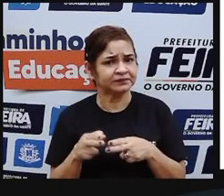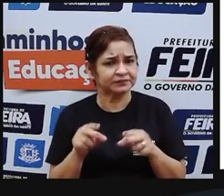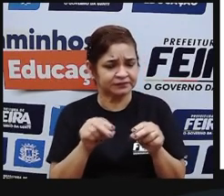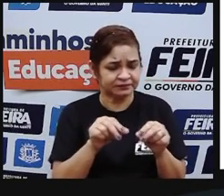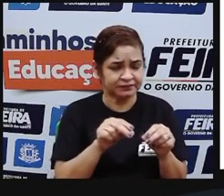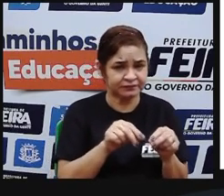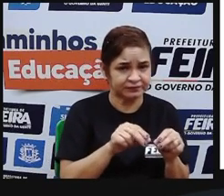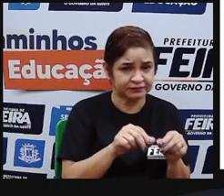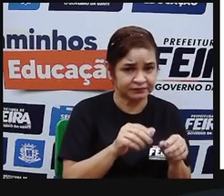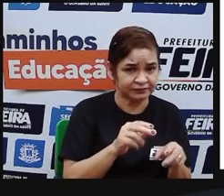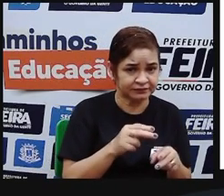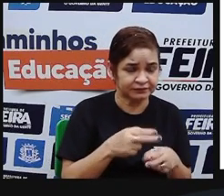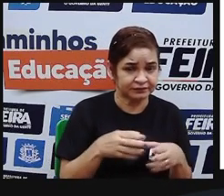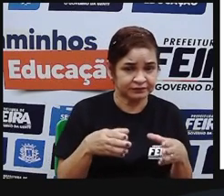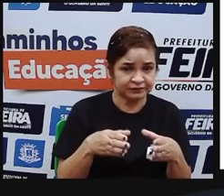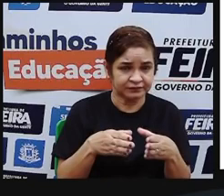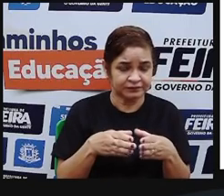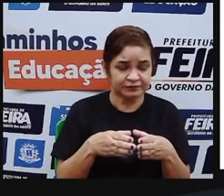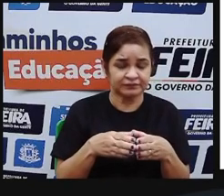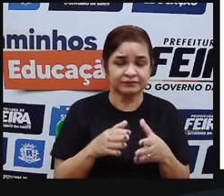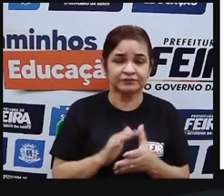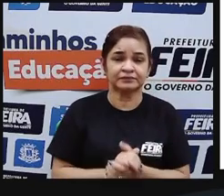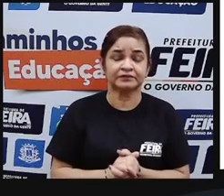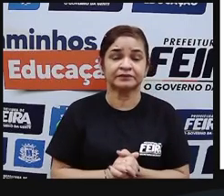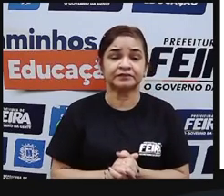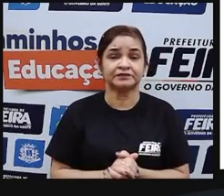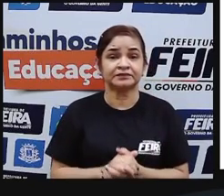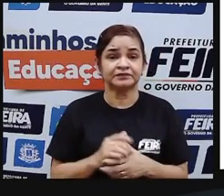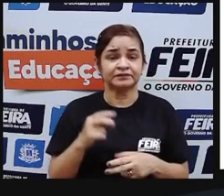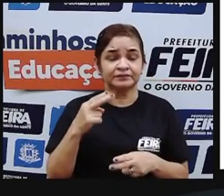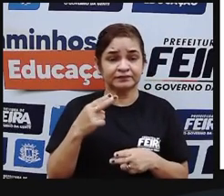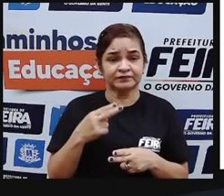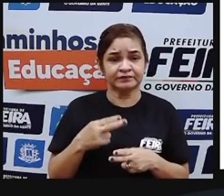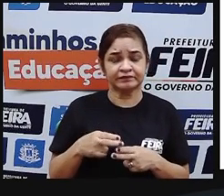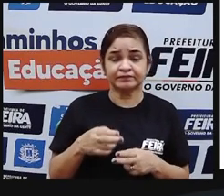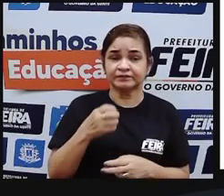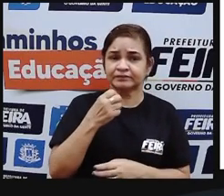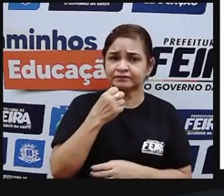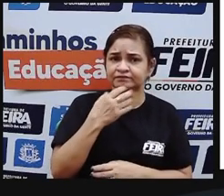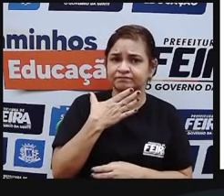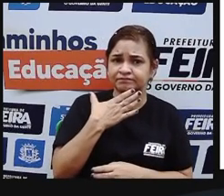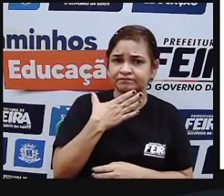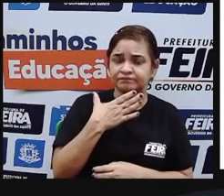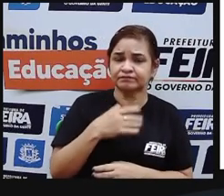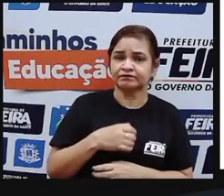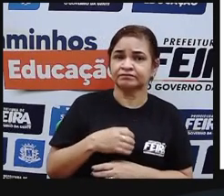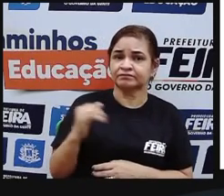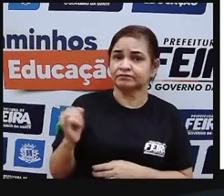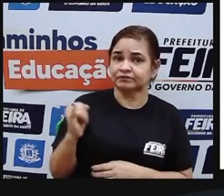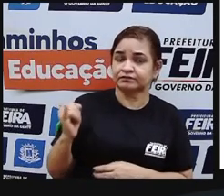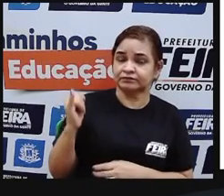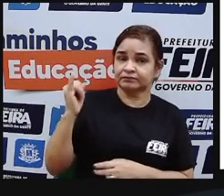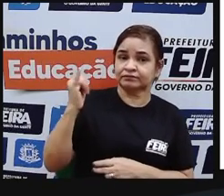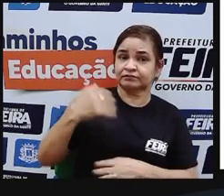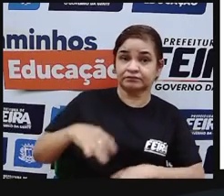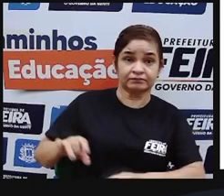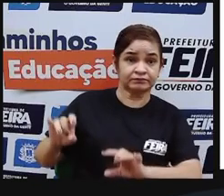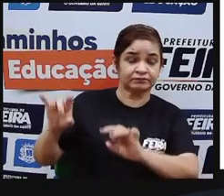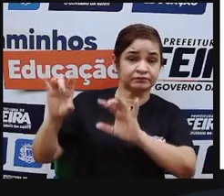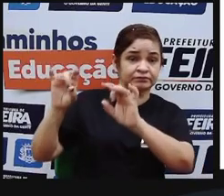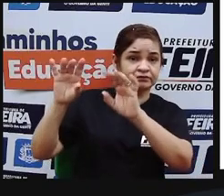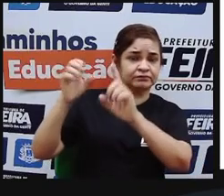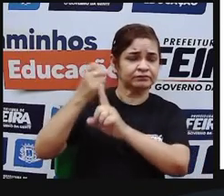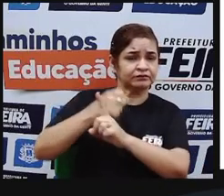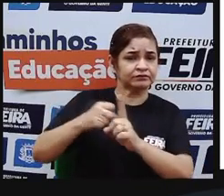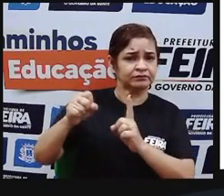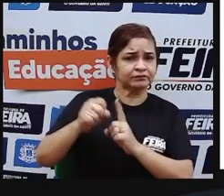cacau e os aztecas consideravam o cacau como um alimento sagrado na sociedade azteca